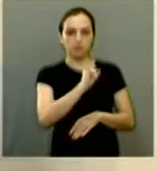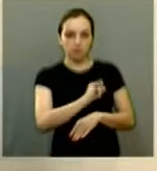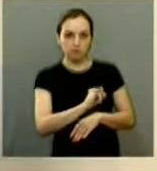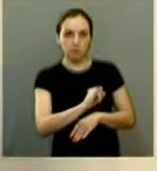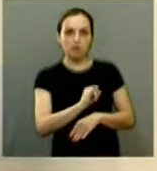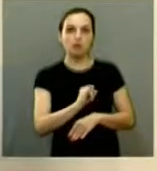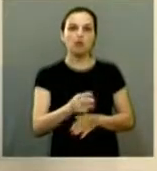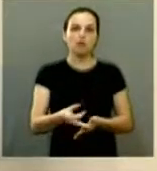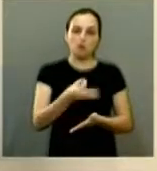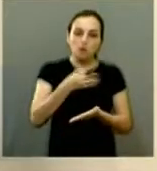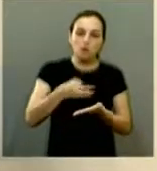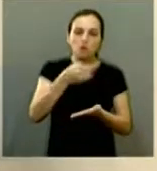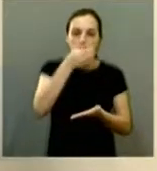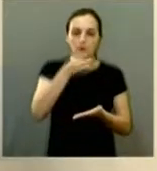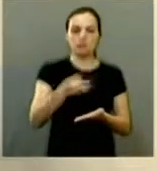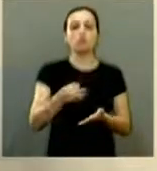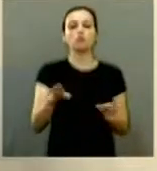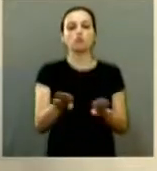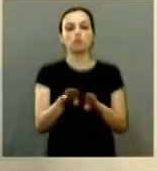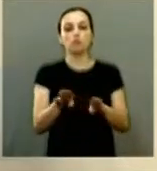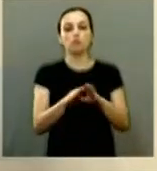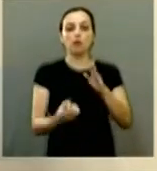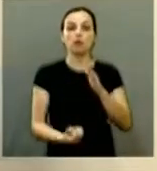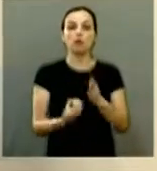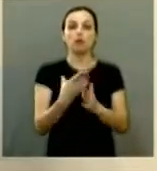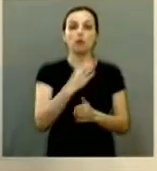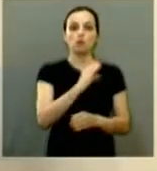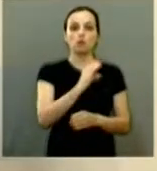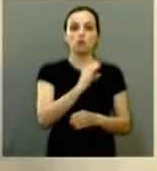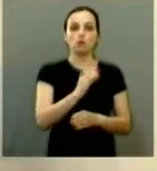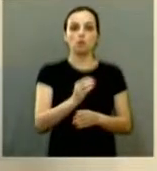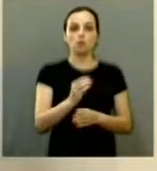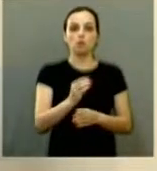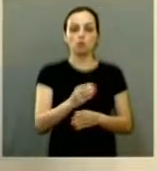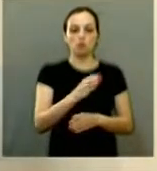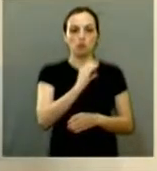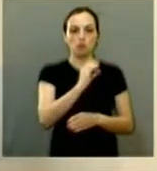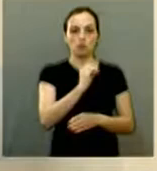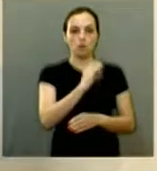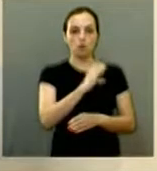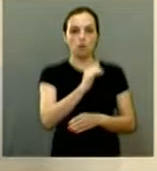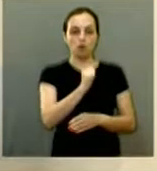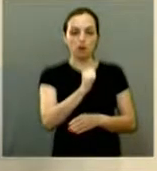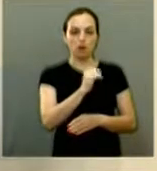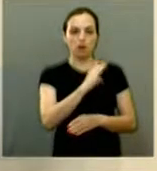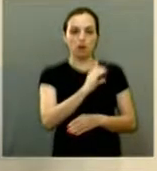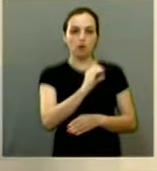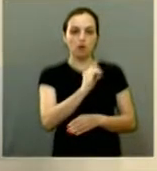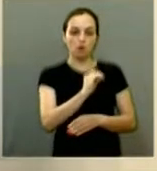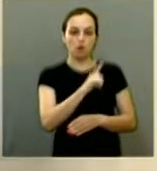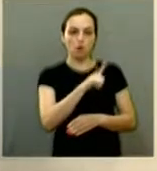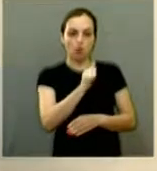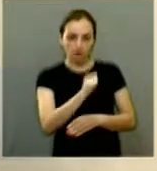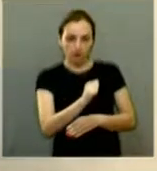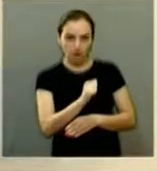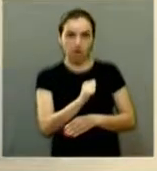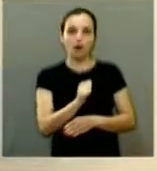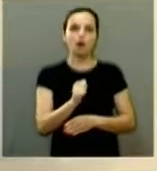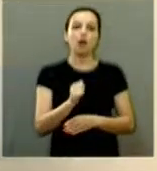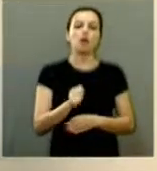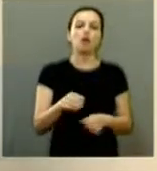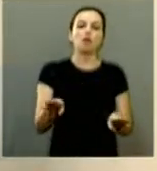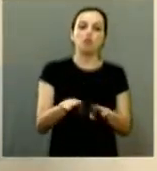responsável pela fórmula da Coca-Cola Henry Nestle responsável farmacêutico também pela